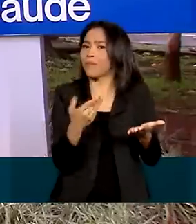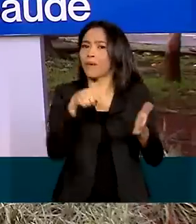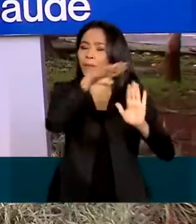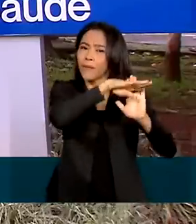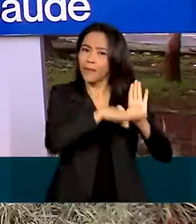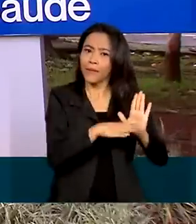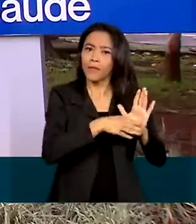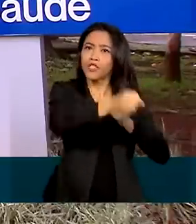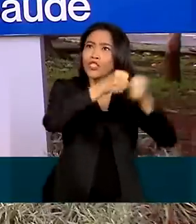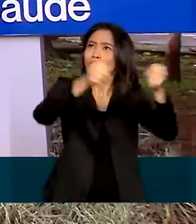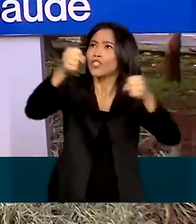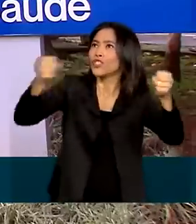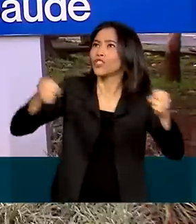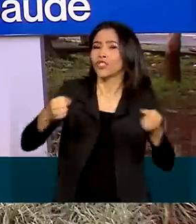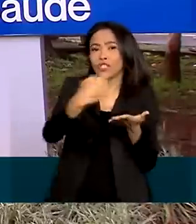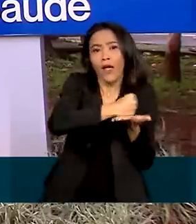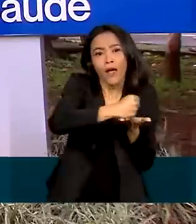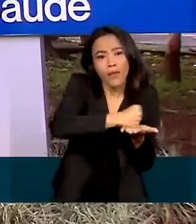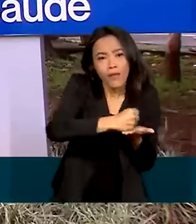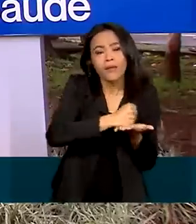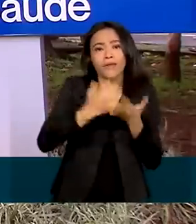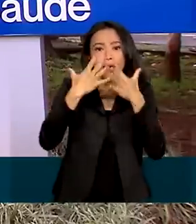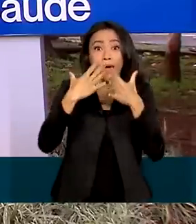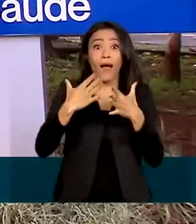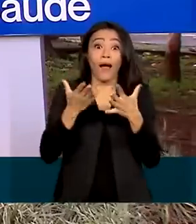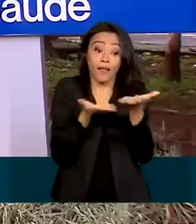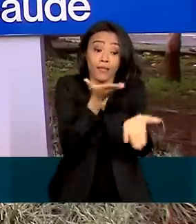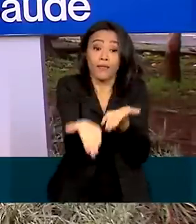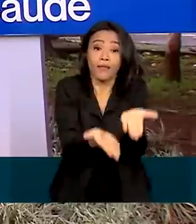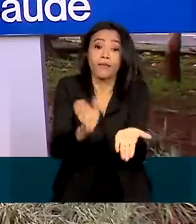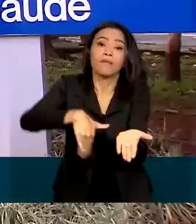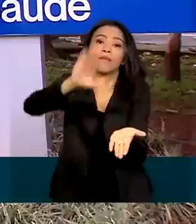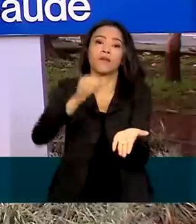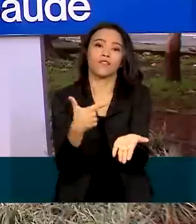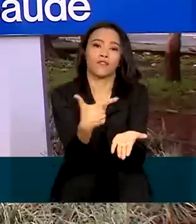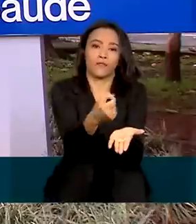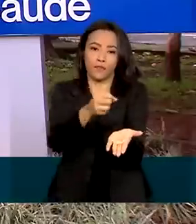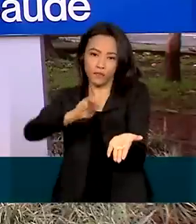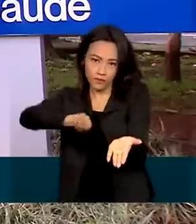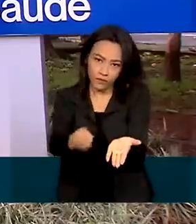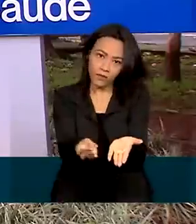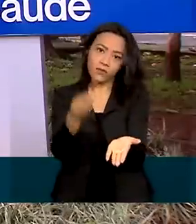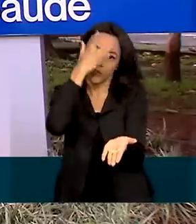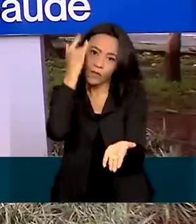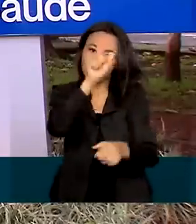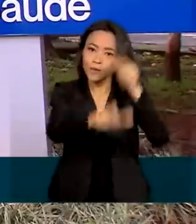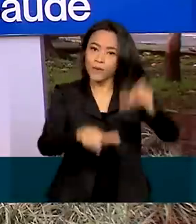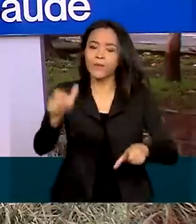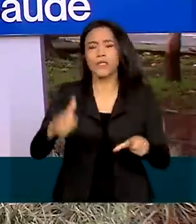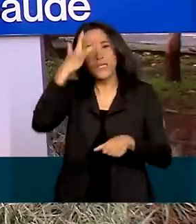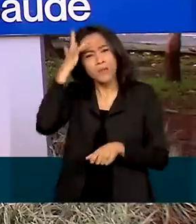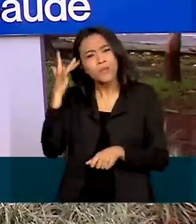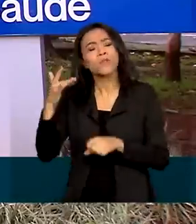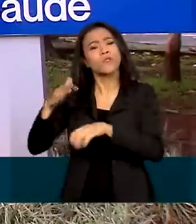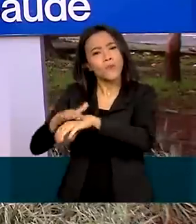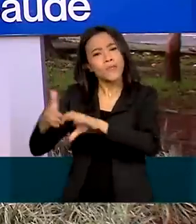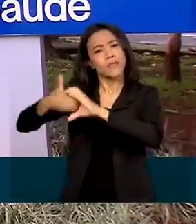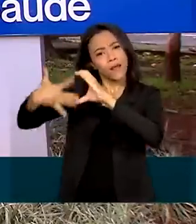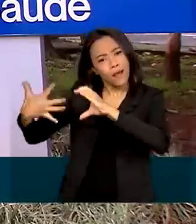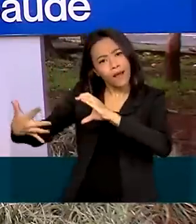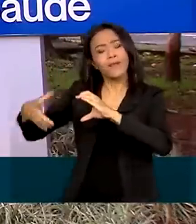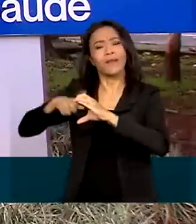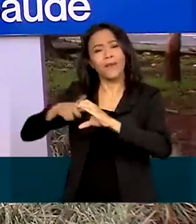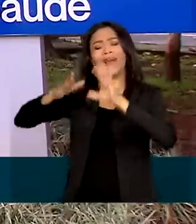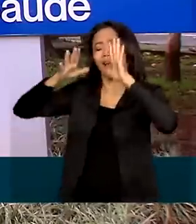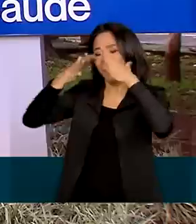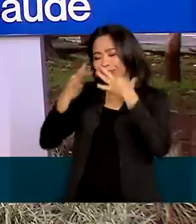medicamentos do SUS, que atende mais de 20 milhões de brasileiros. E as pessoas com doenças raras também tiveram